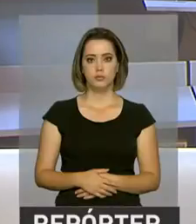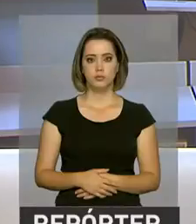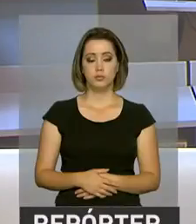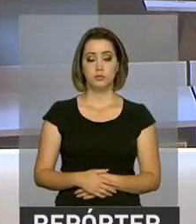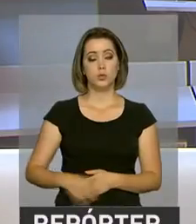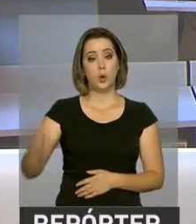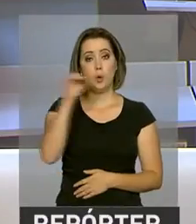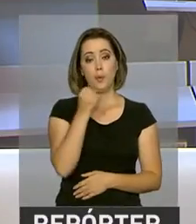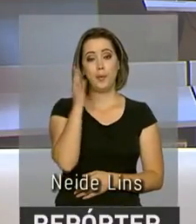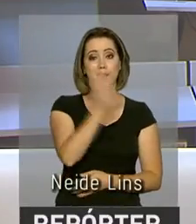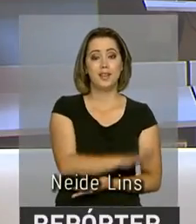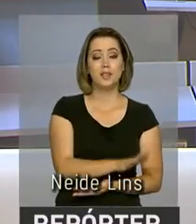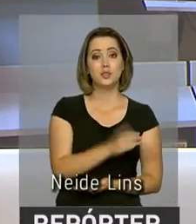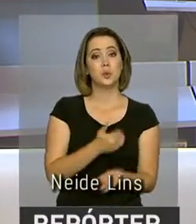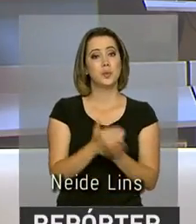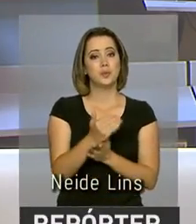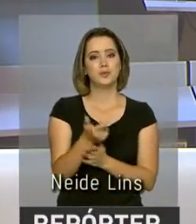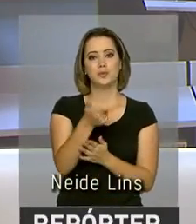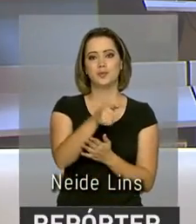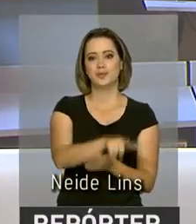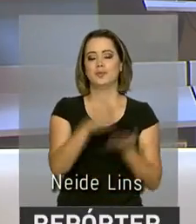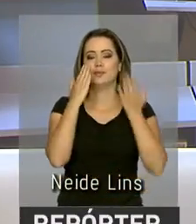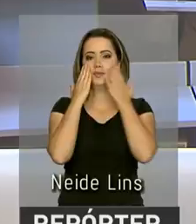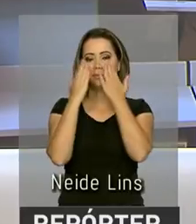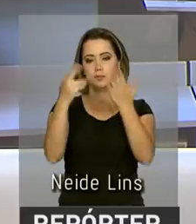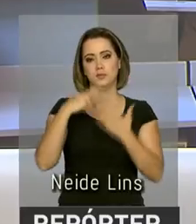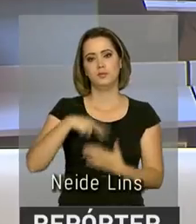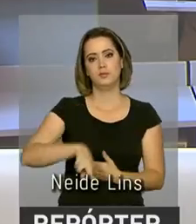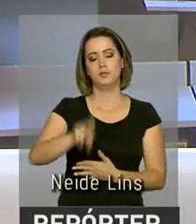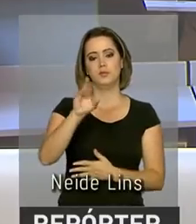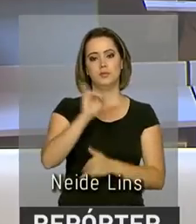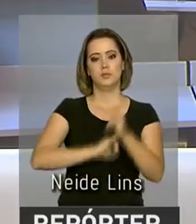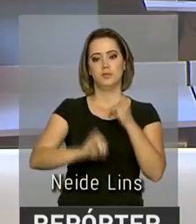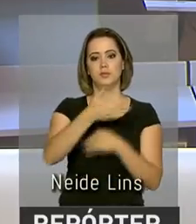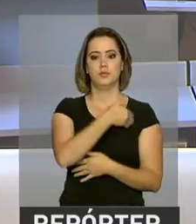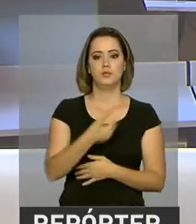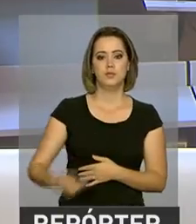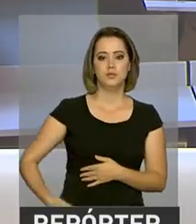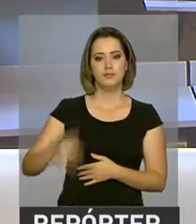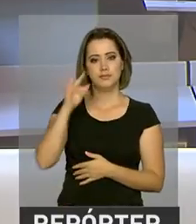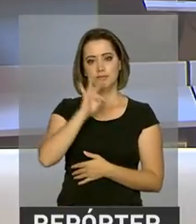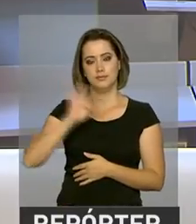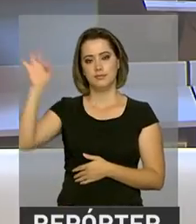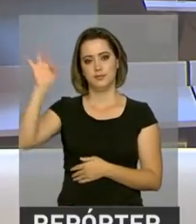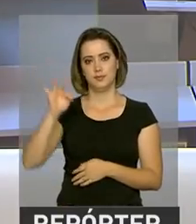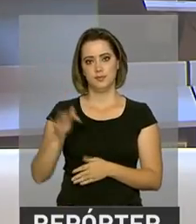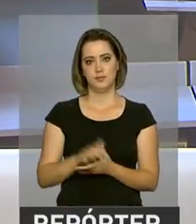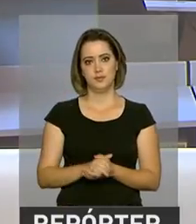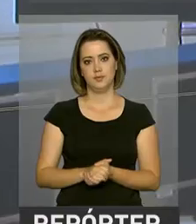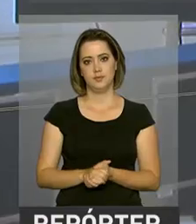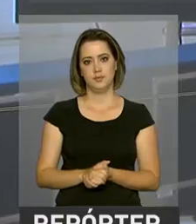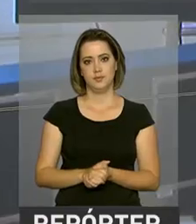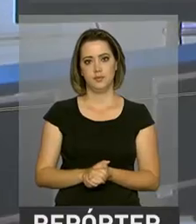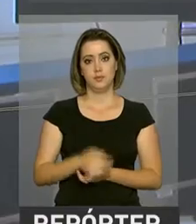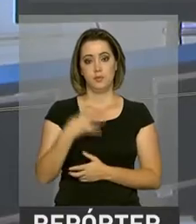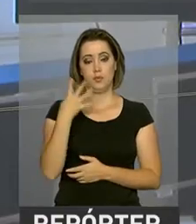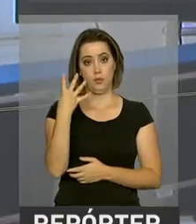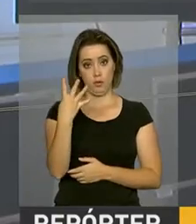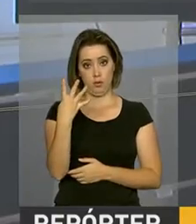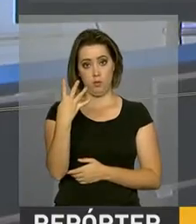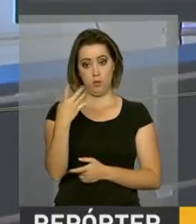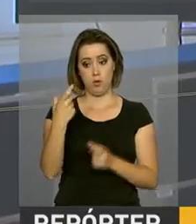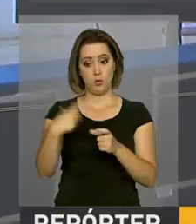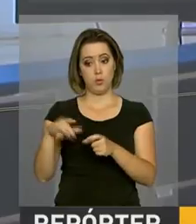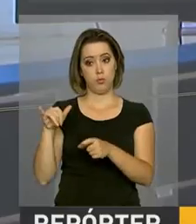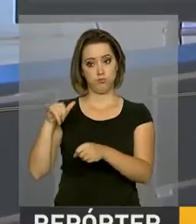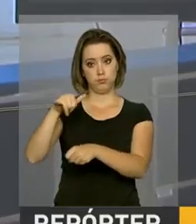Olá, boa tarde. Começa agora mais uma edição do Repórter NBR com as notícias do governo federal. Quatro